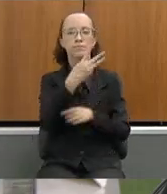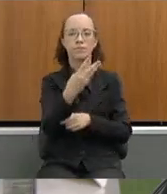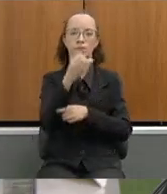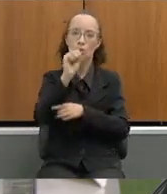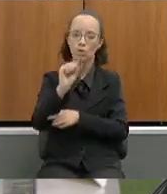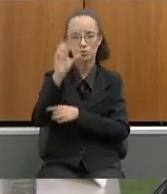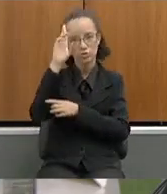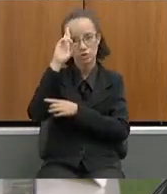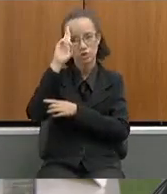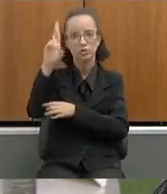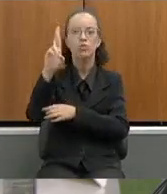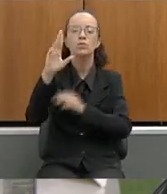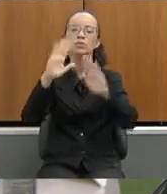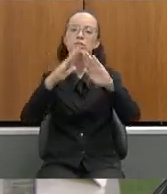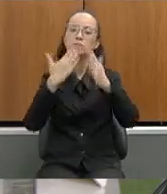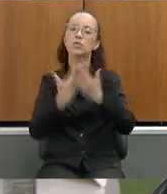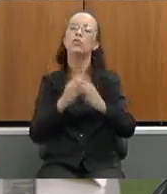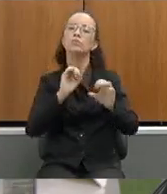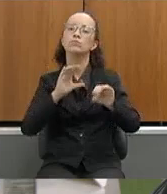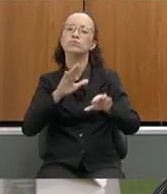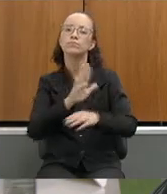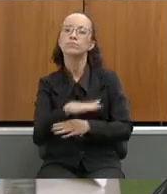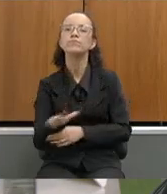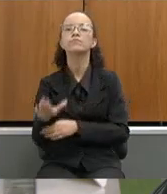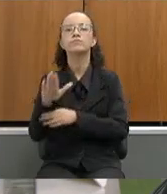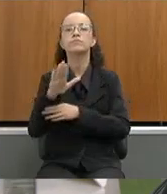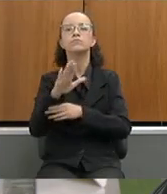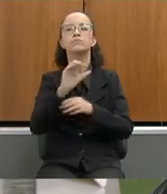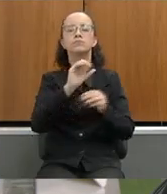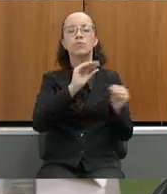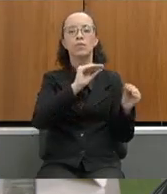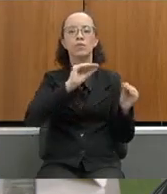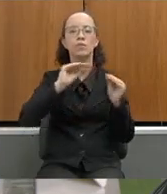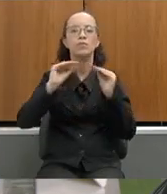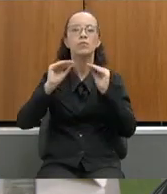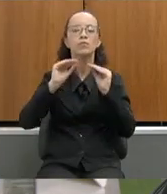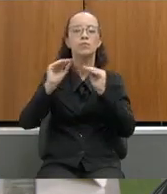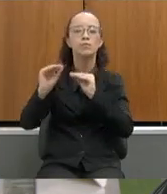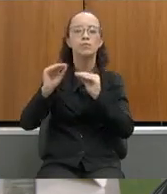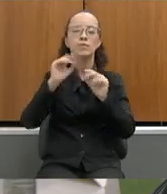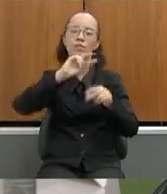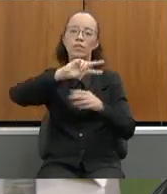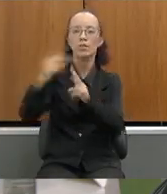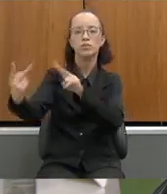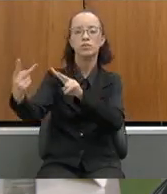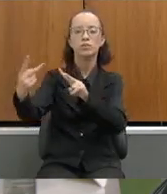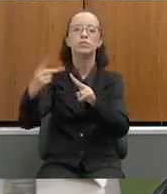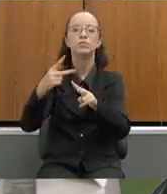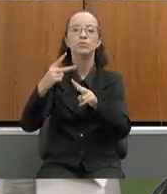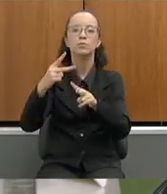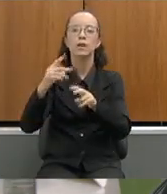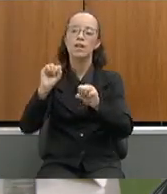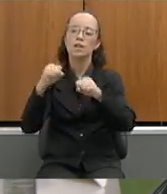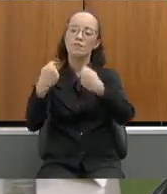diretores da escola da educação básica transferindo-os para a defesa de defesa social